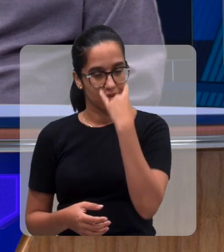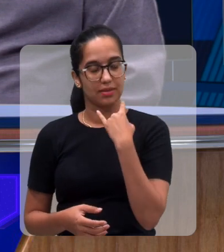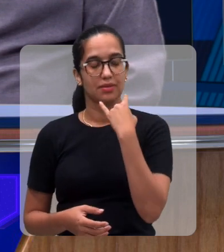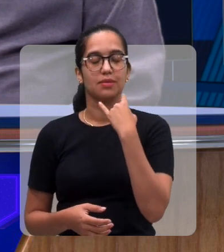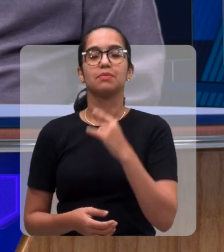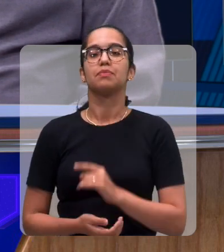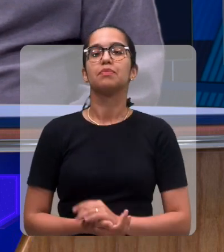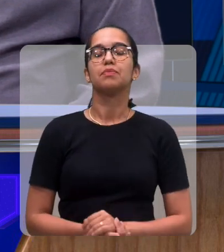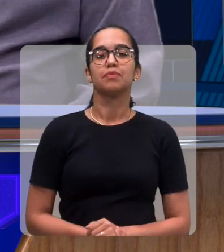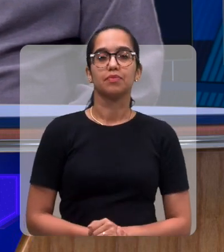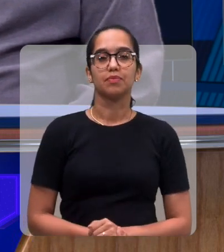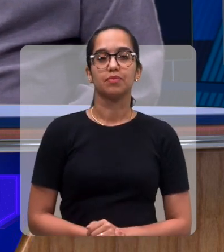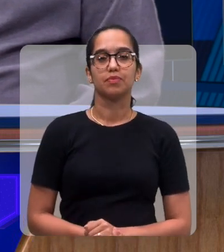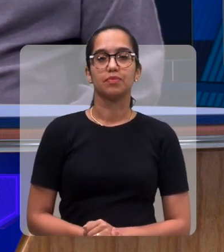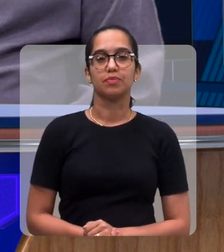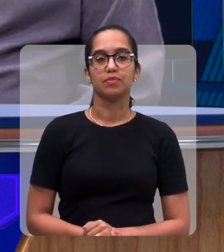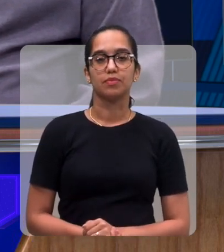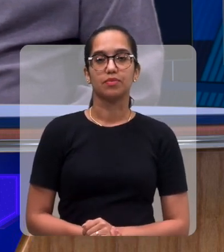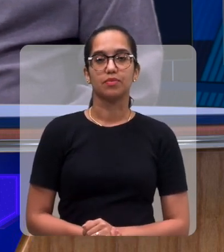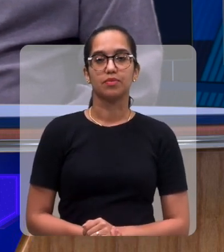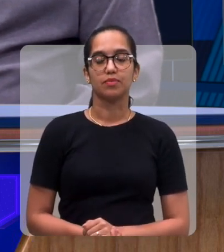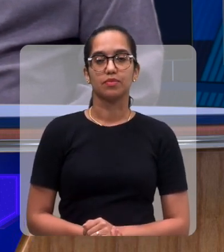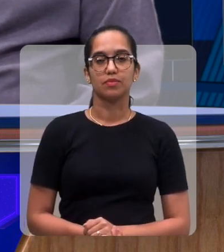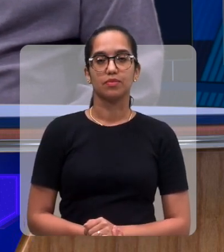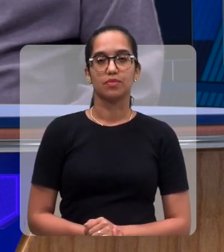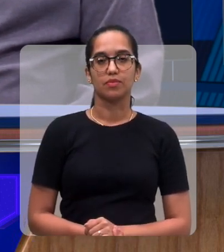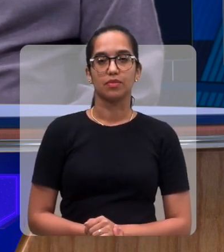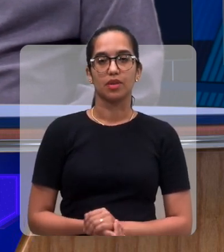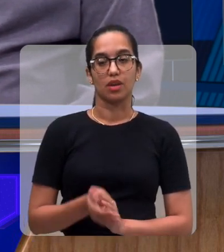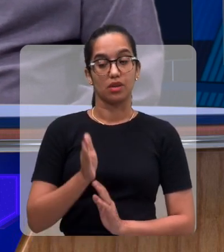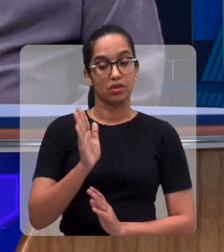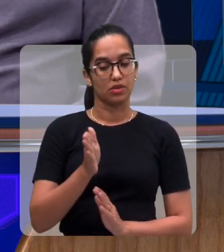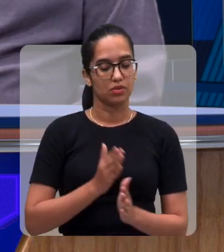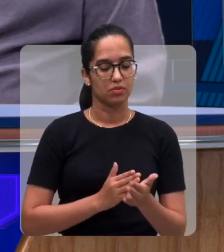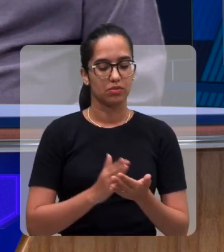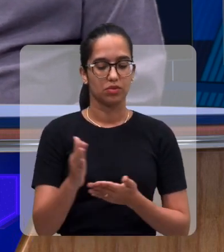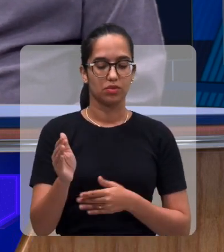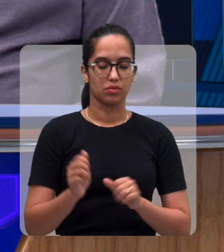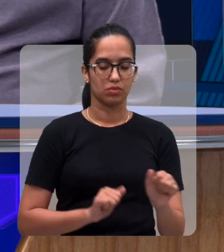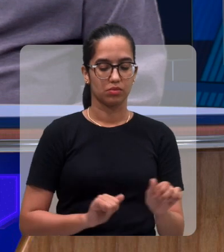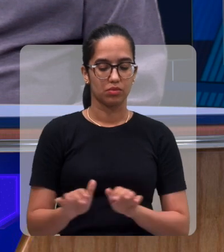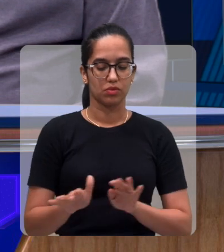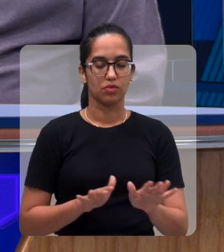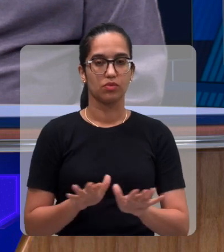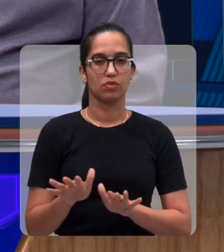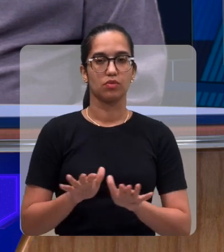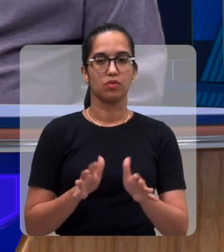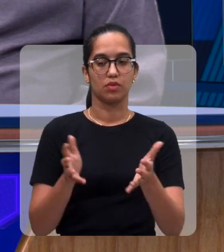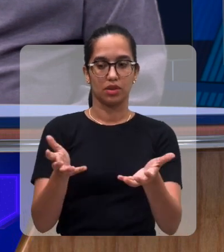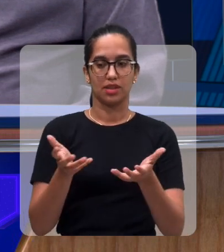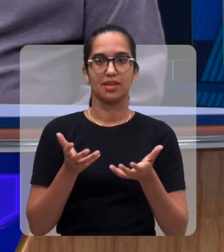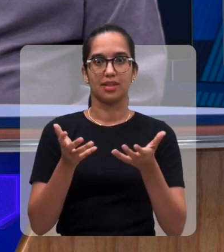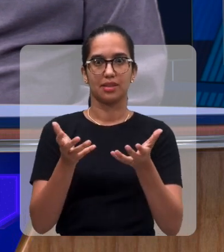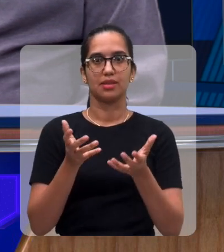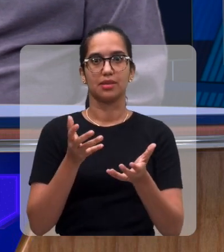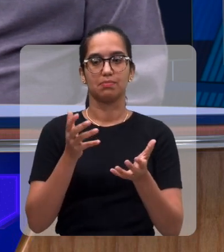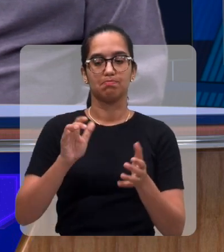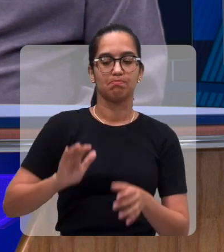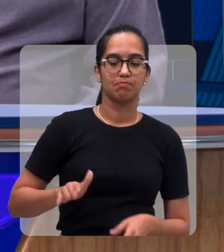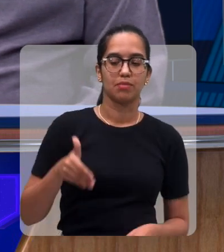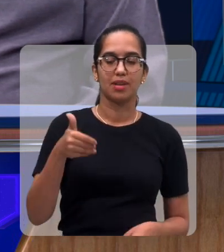pessoas cegas, né? Nós criamos esse grupo que está se movimentando, proporcionando lazer